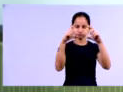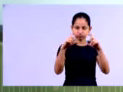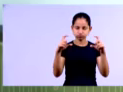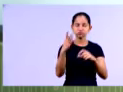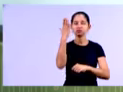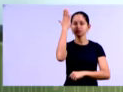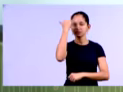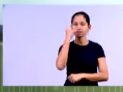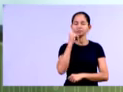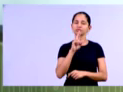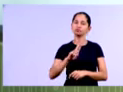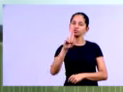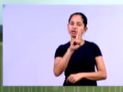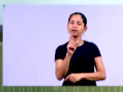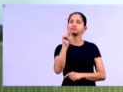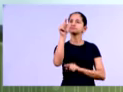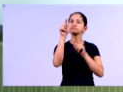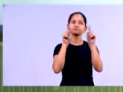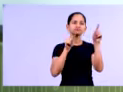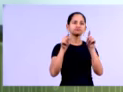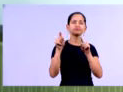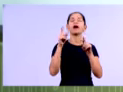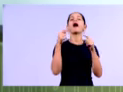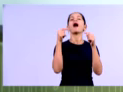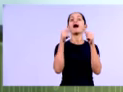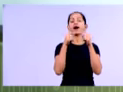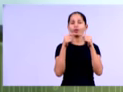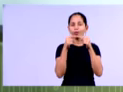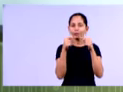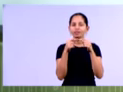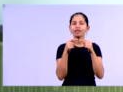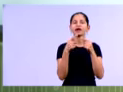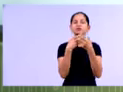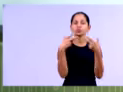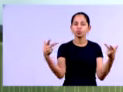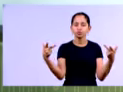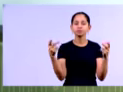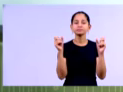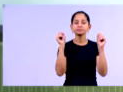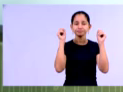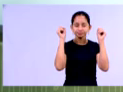saibam aplicar corretamente no quadrinho lá do exercício correspondente à avaliação, ok?